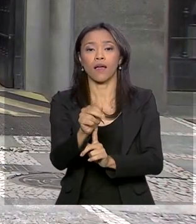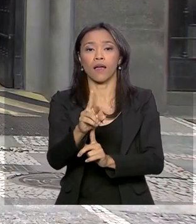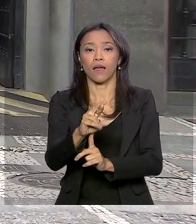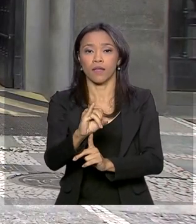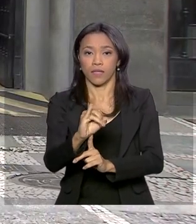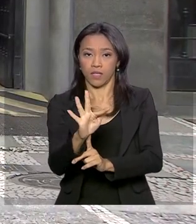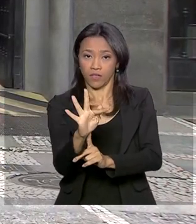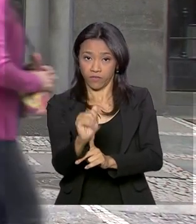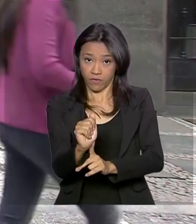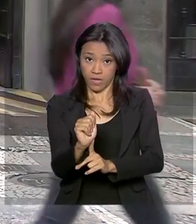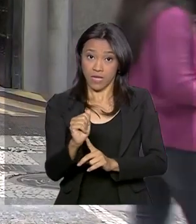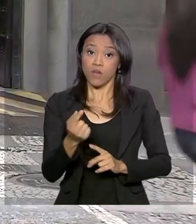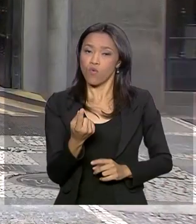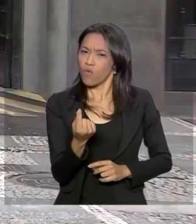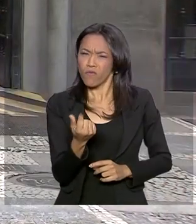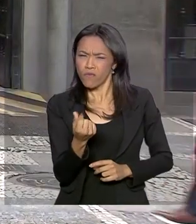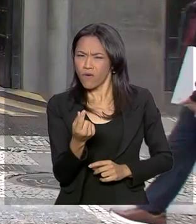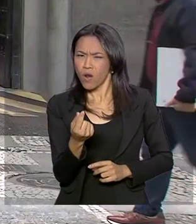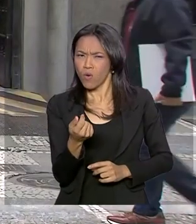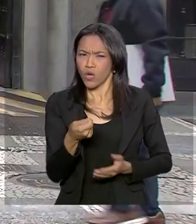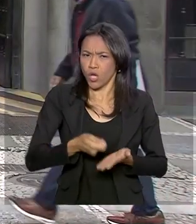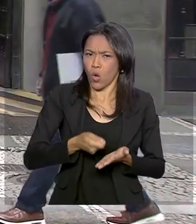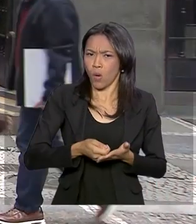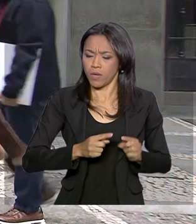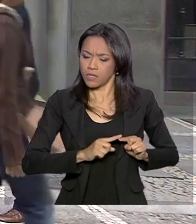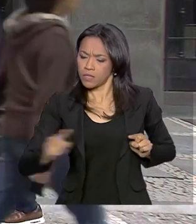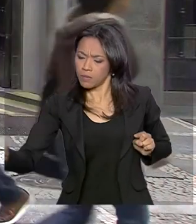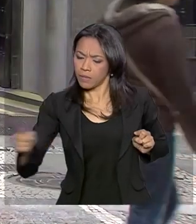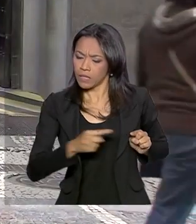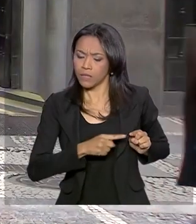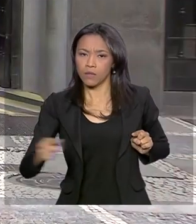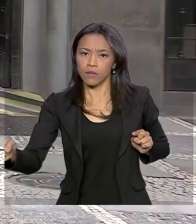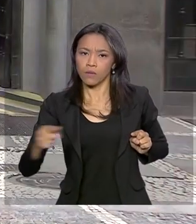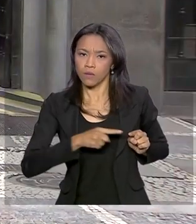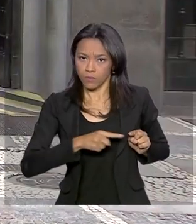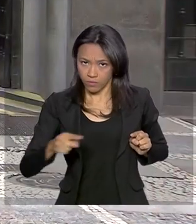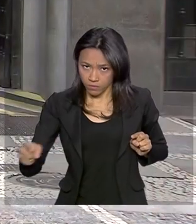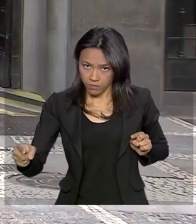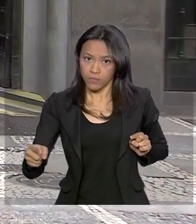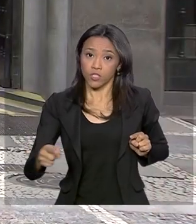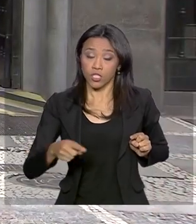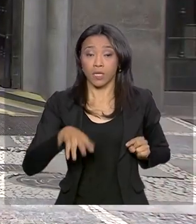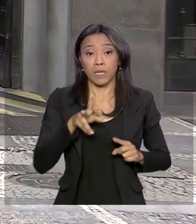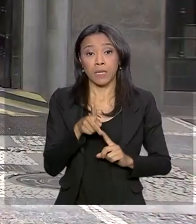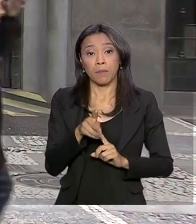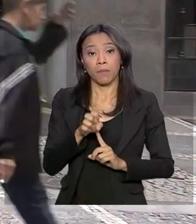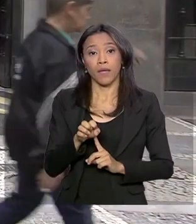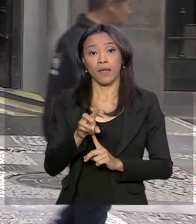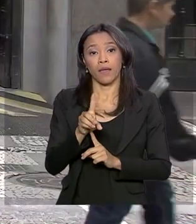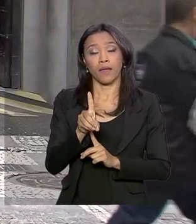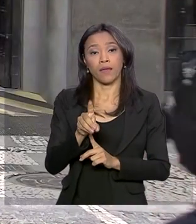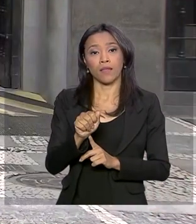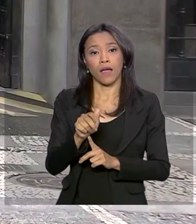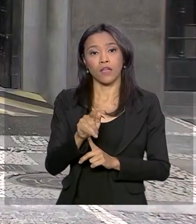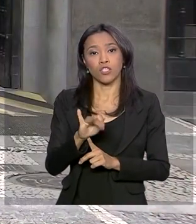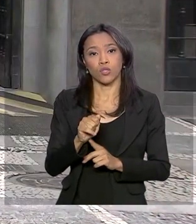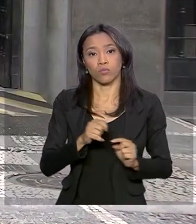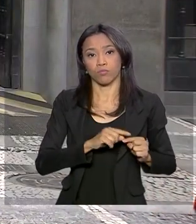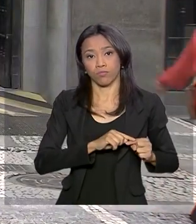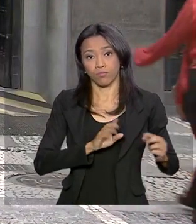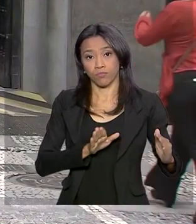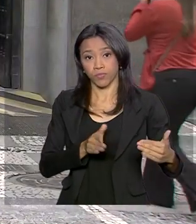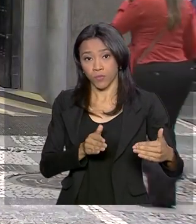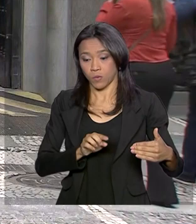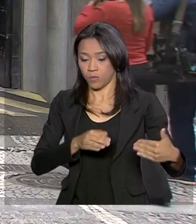trechos concedidos em sete praças de pedágio. Os envelopes serão encaminhados